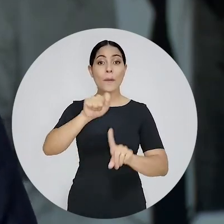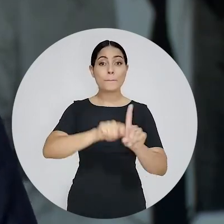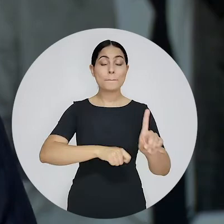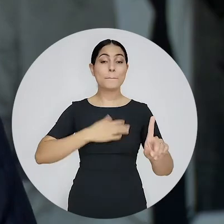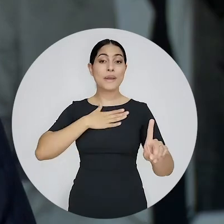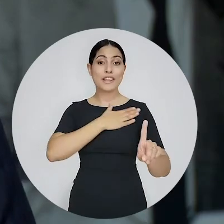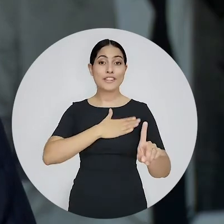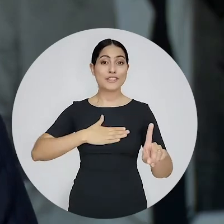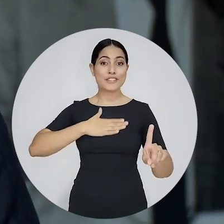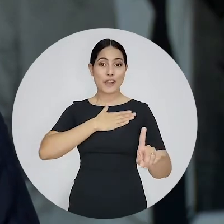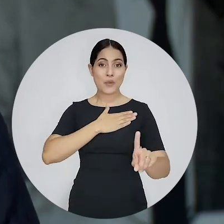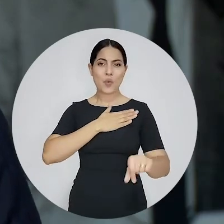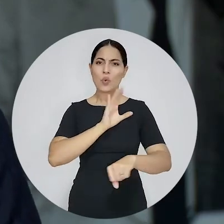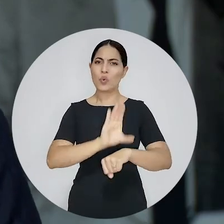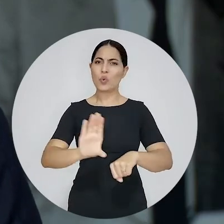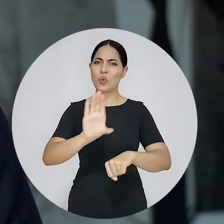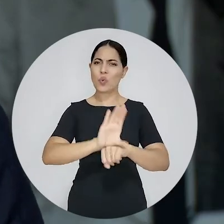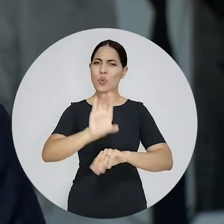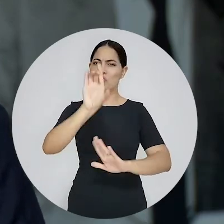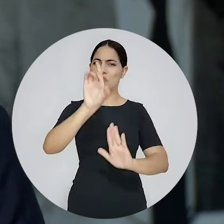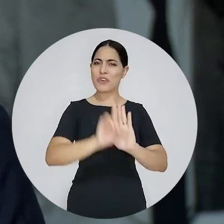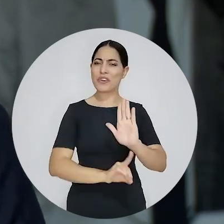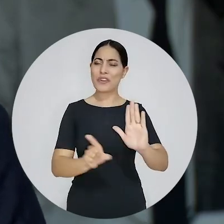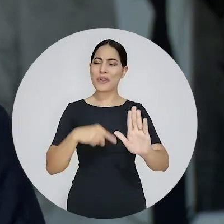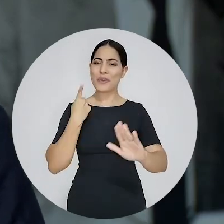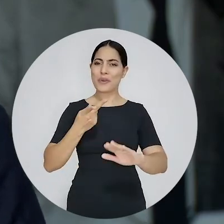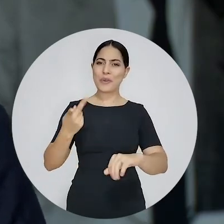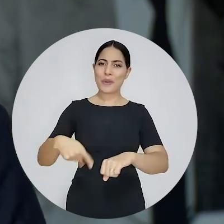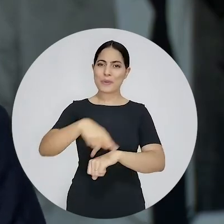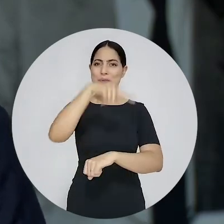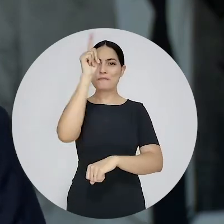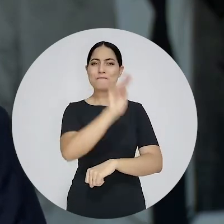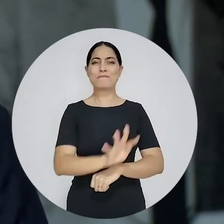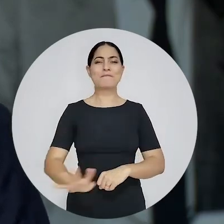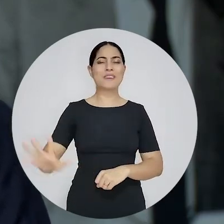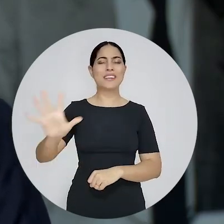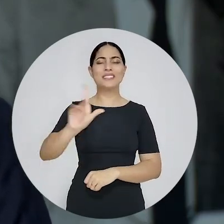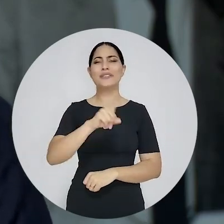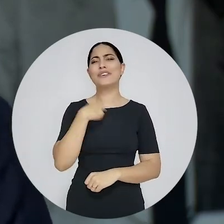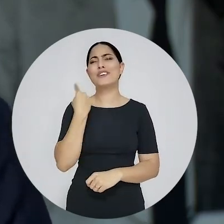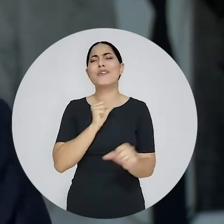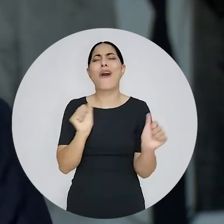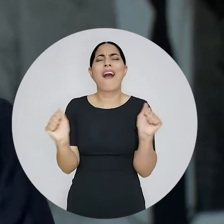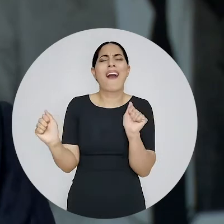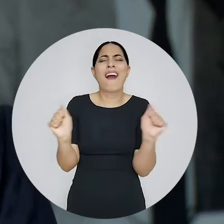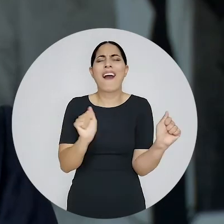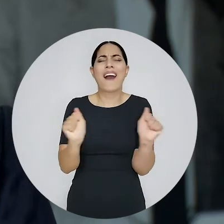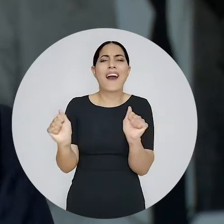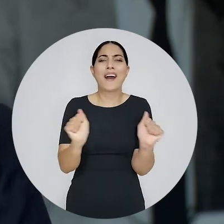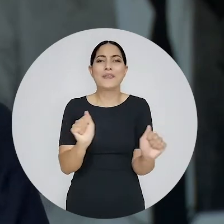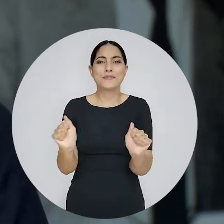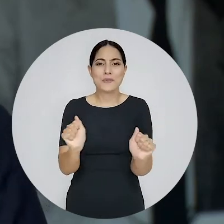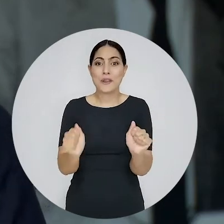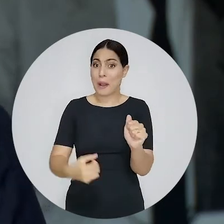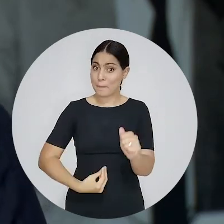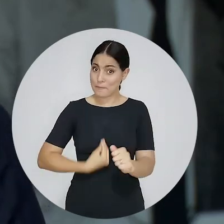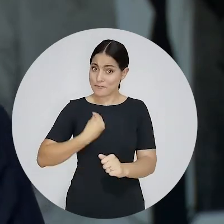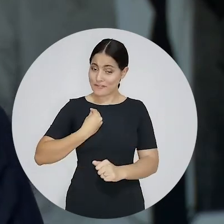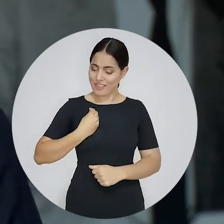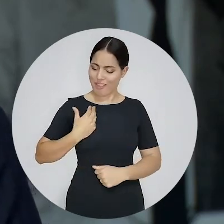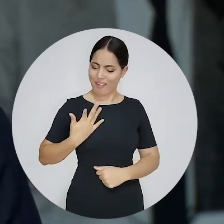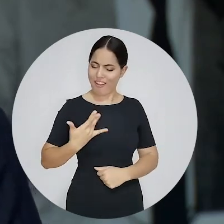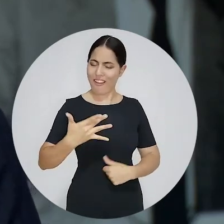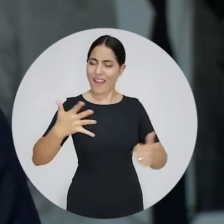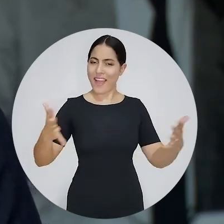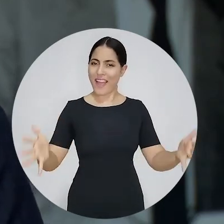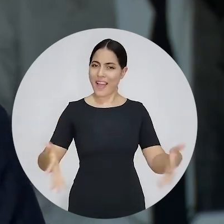jurídicos no nosso país, o dia do advogado, da advocacia, um dia que adoramos, que faz parte da nossa vida, um